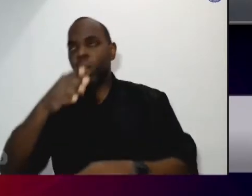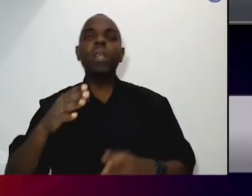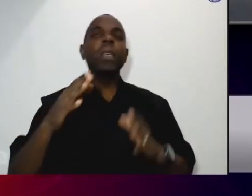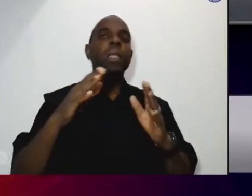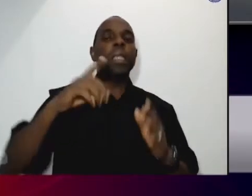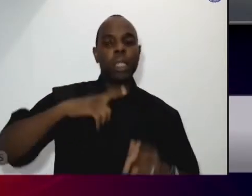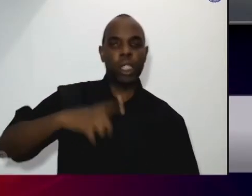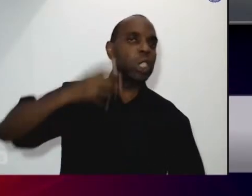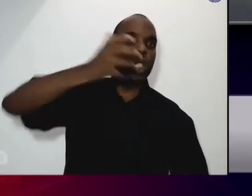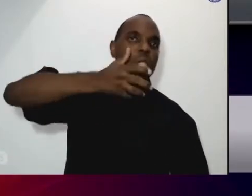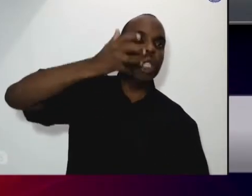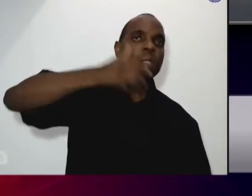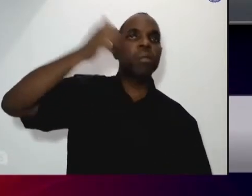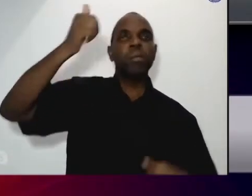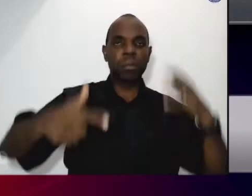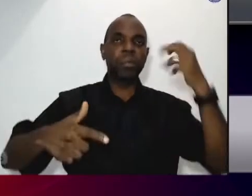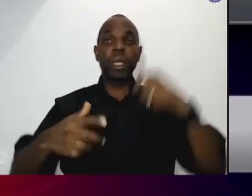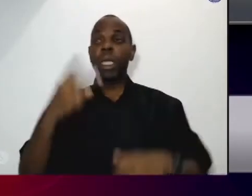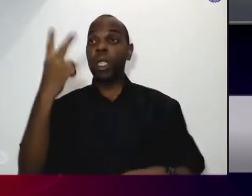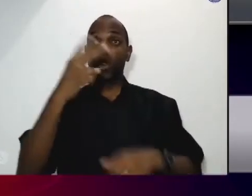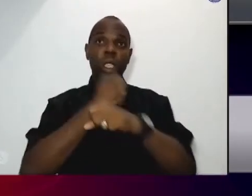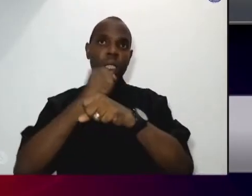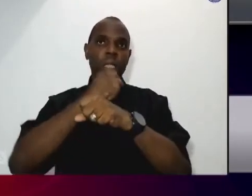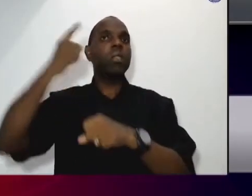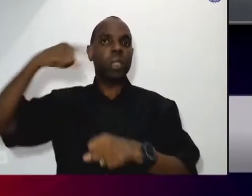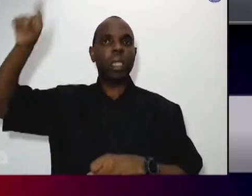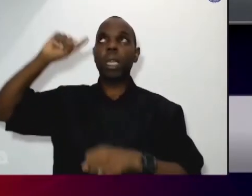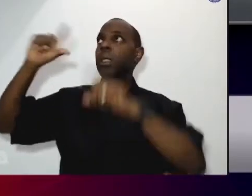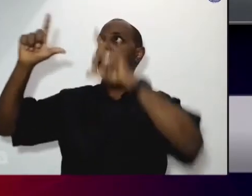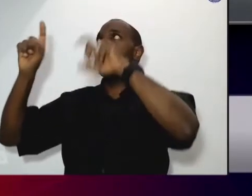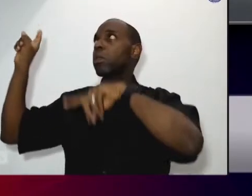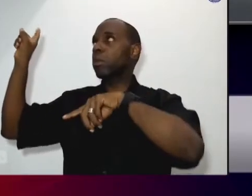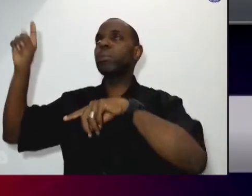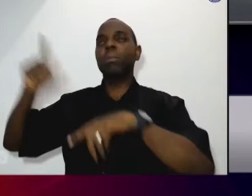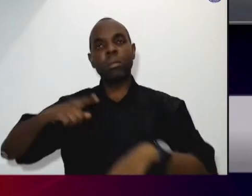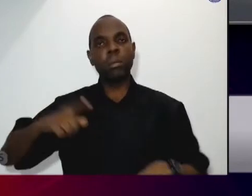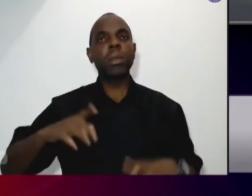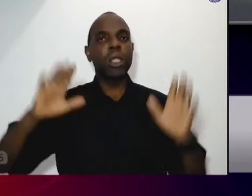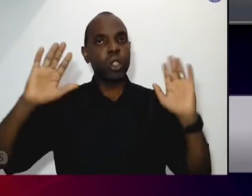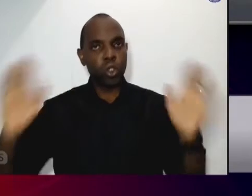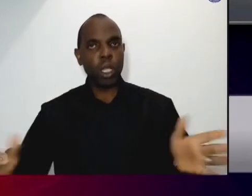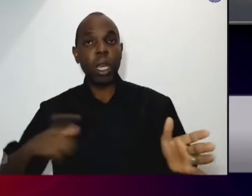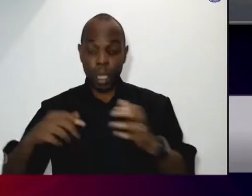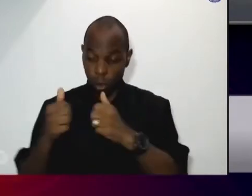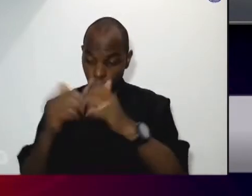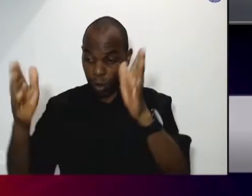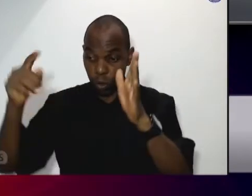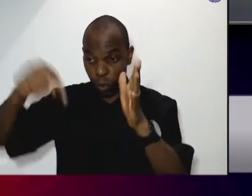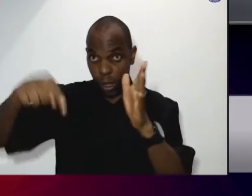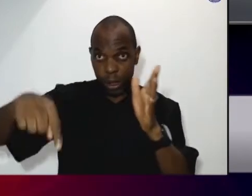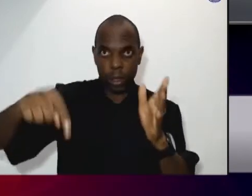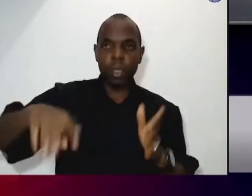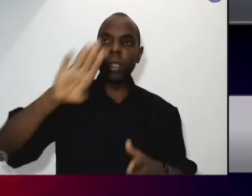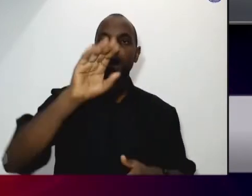dois anos atrás isso aqui quando a gente estava quase começando nossos projetos